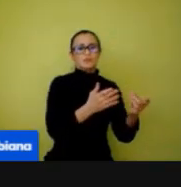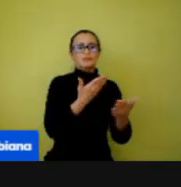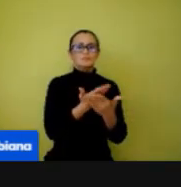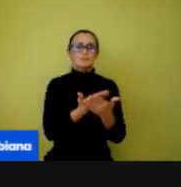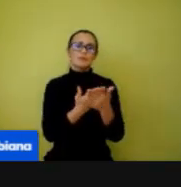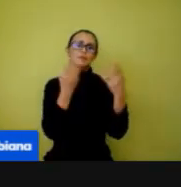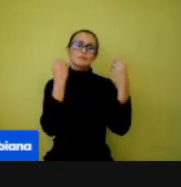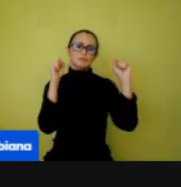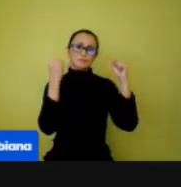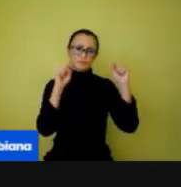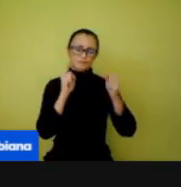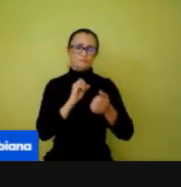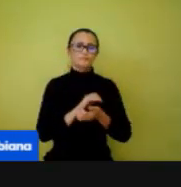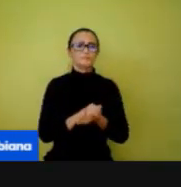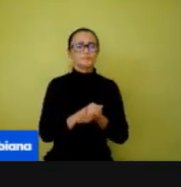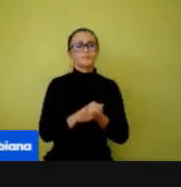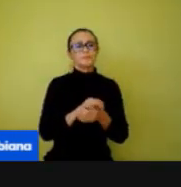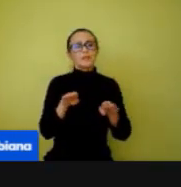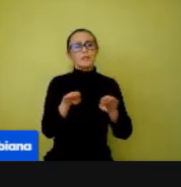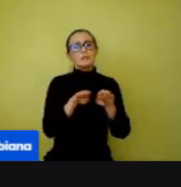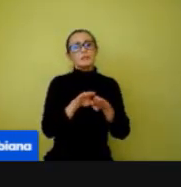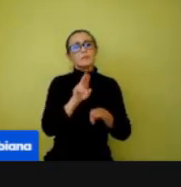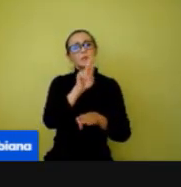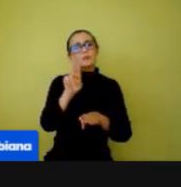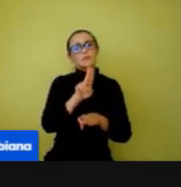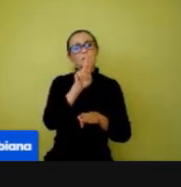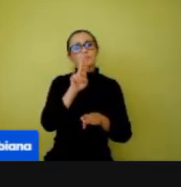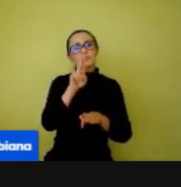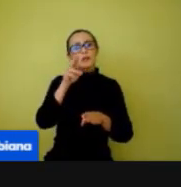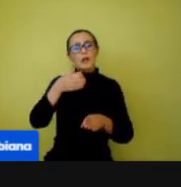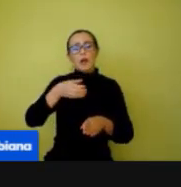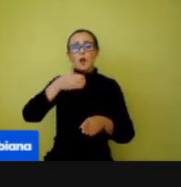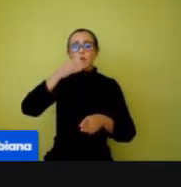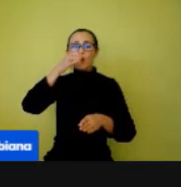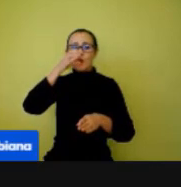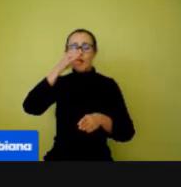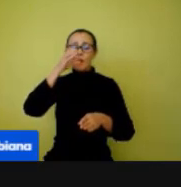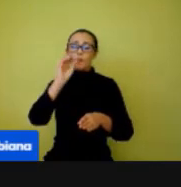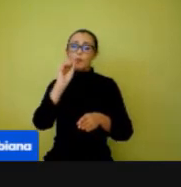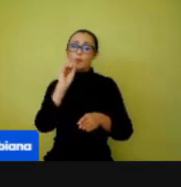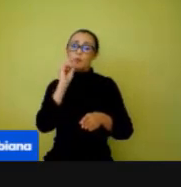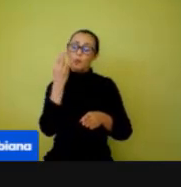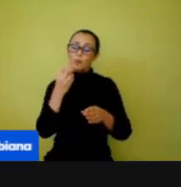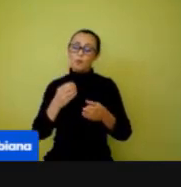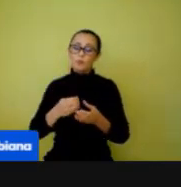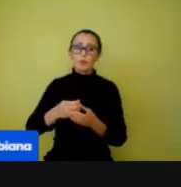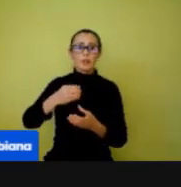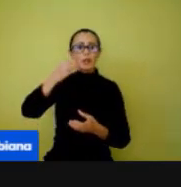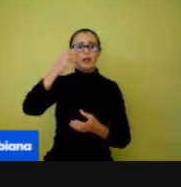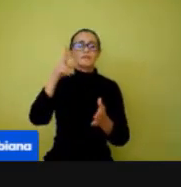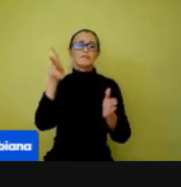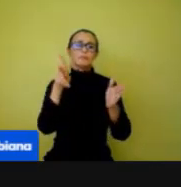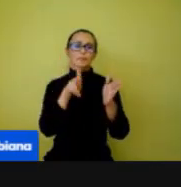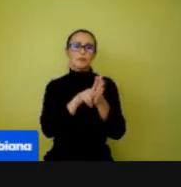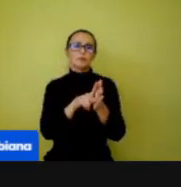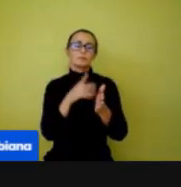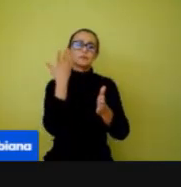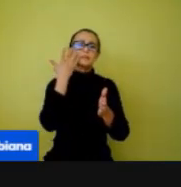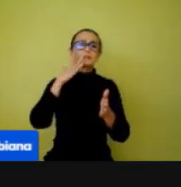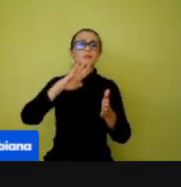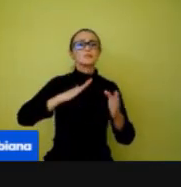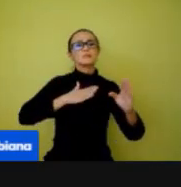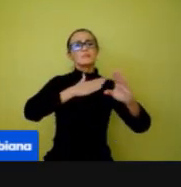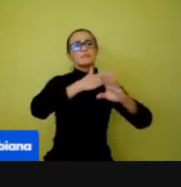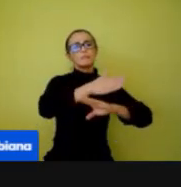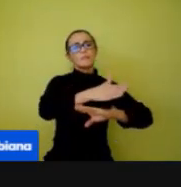Fazer uso da sua própria garrafa ou copo. Então, a criança vai levar para a aula de educação